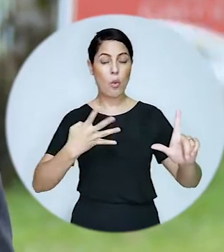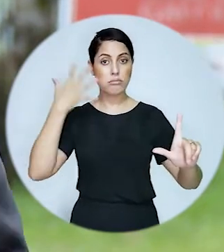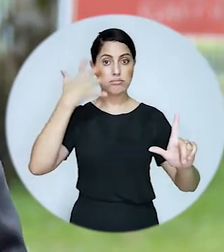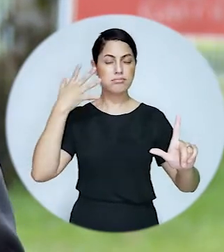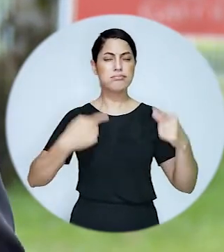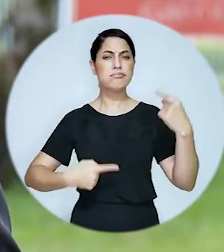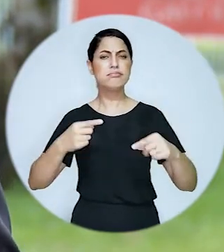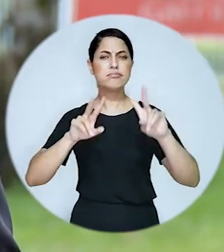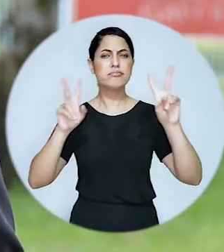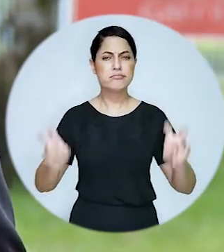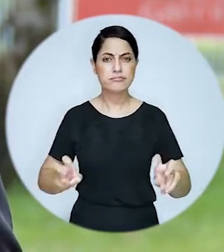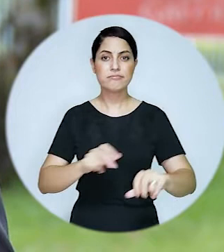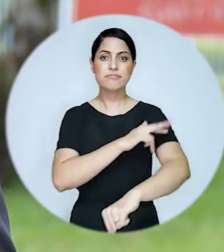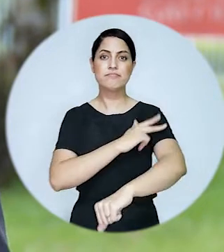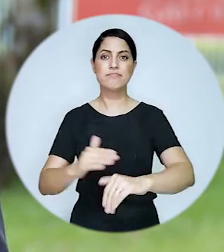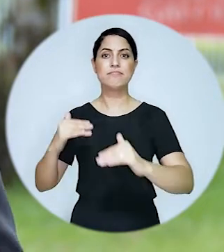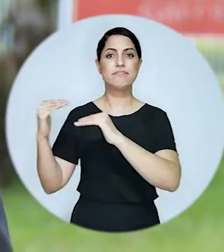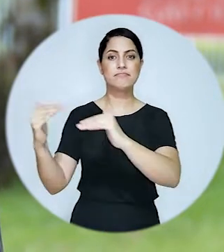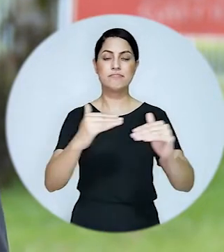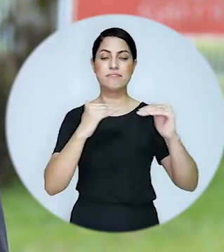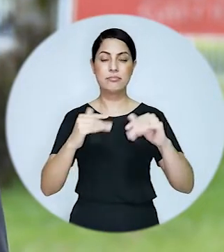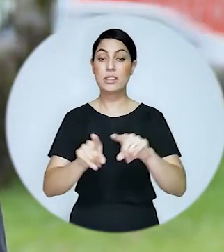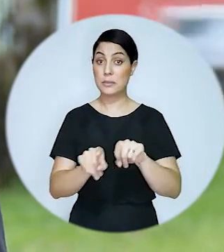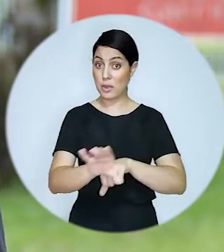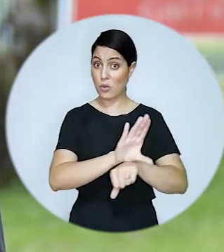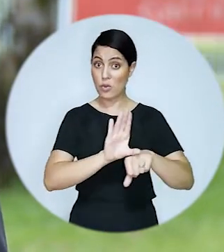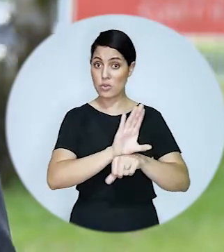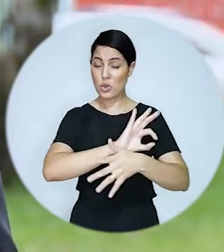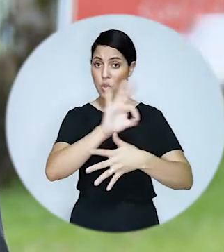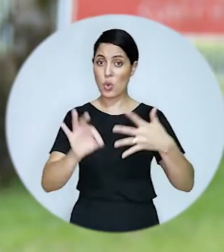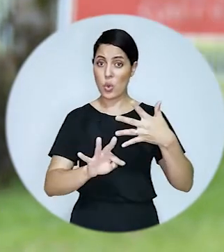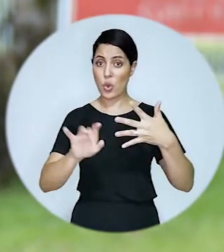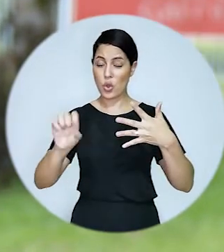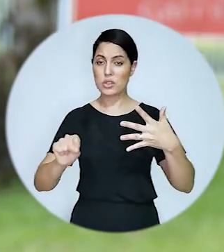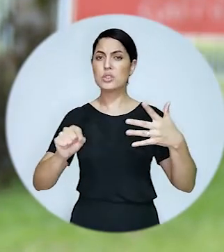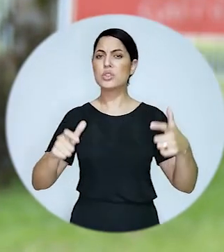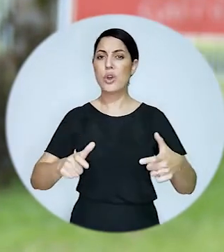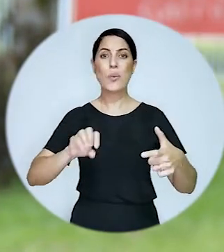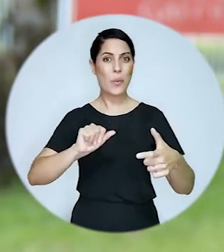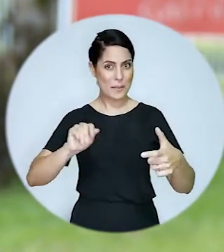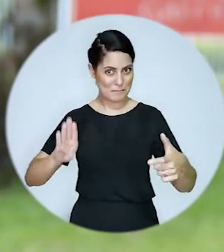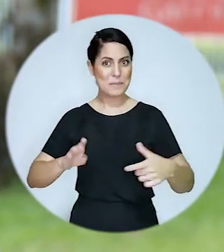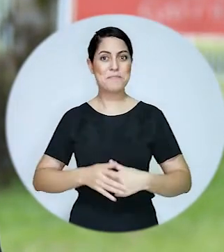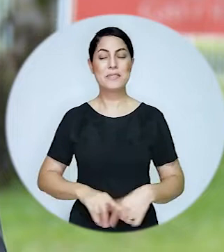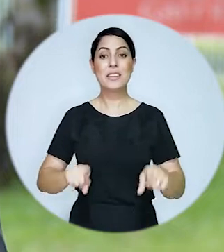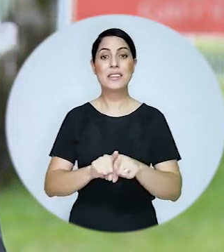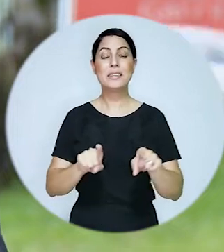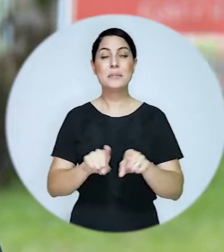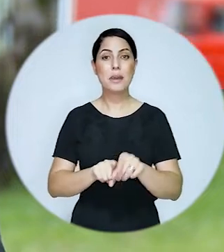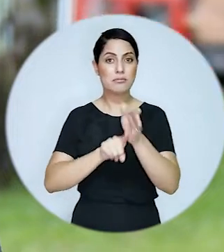discutiram, entre outros temas, a equidade na perspectiva racial e a constitucionalidade das cotas no sistema UAB,